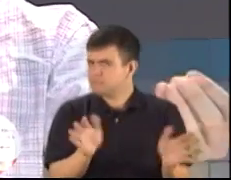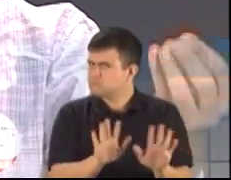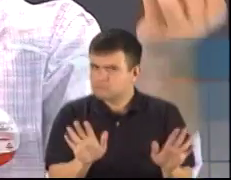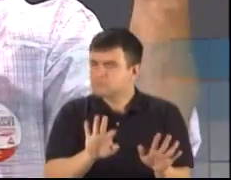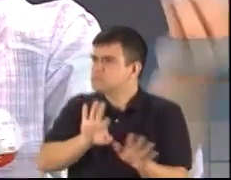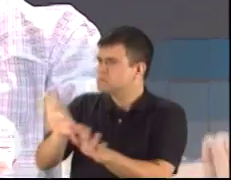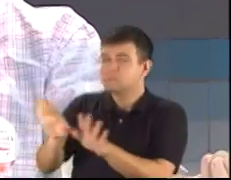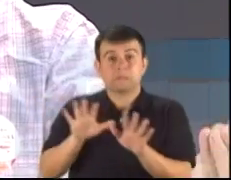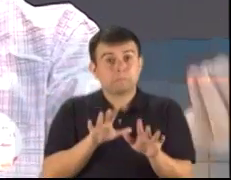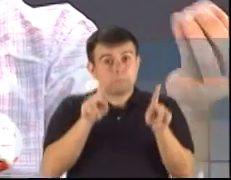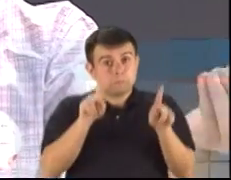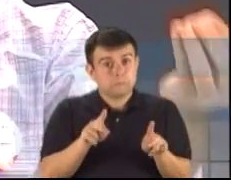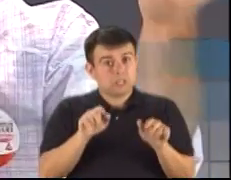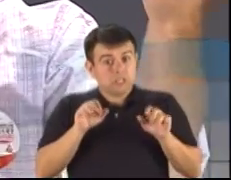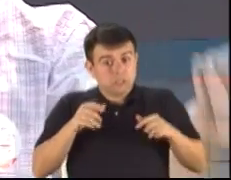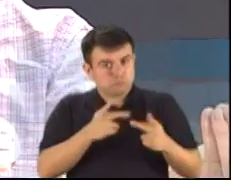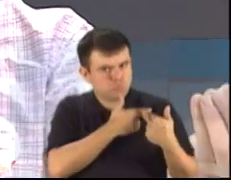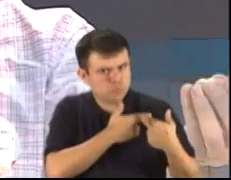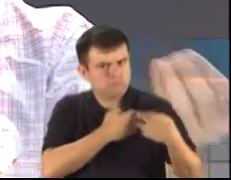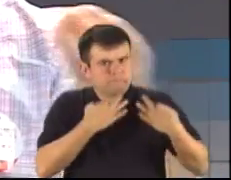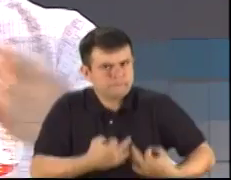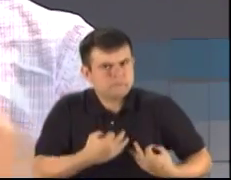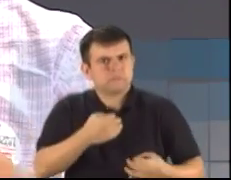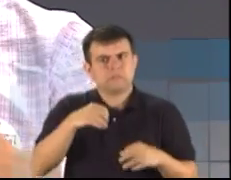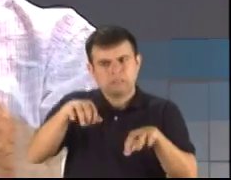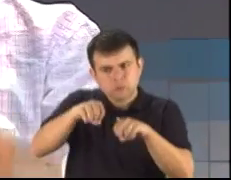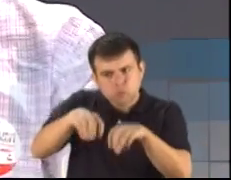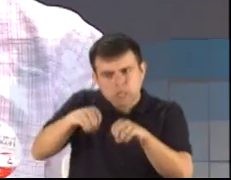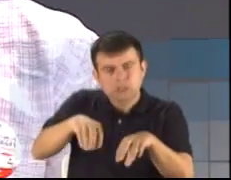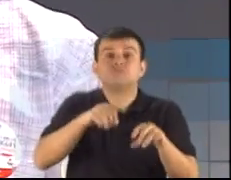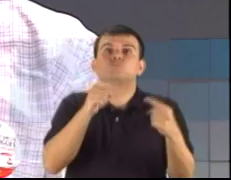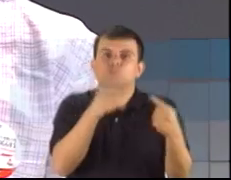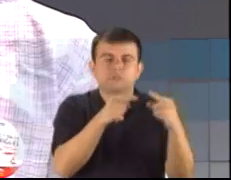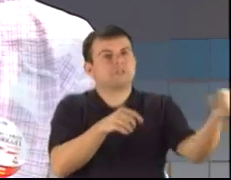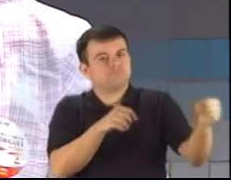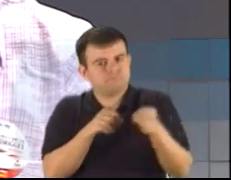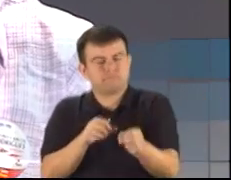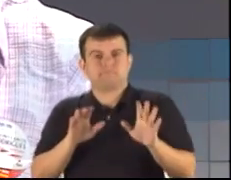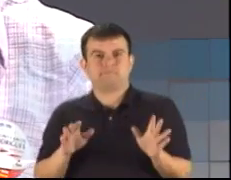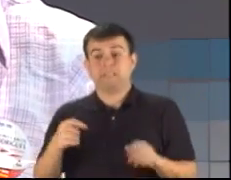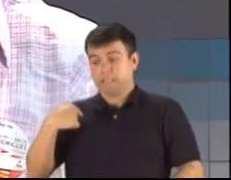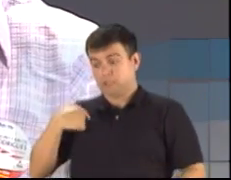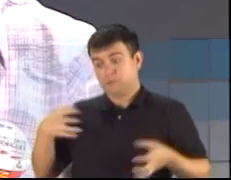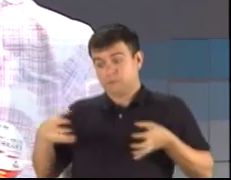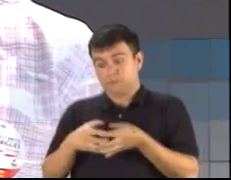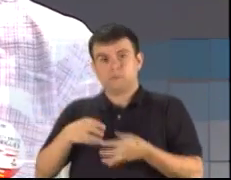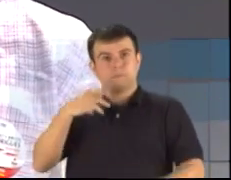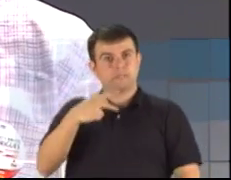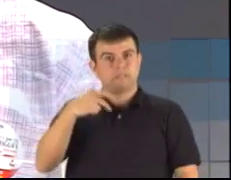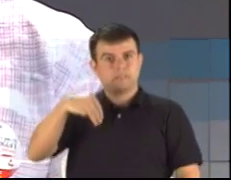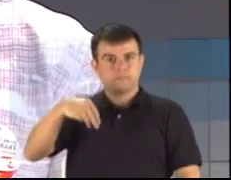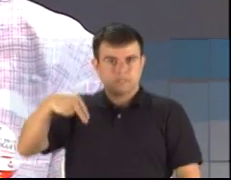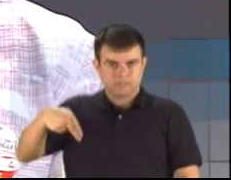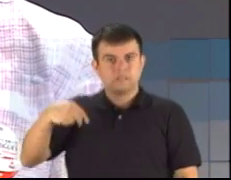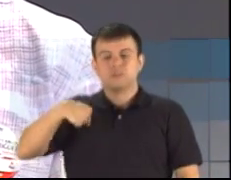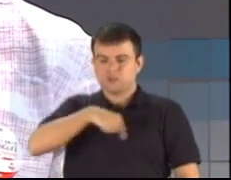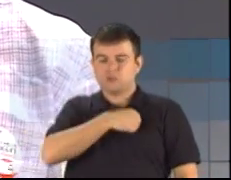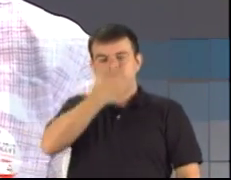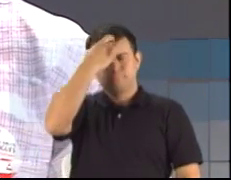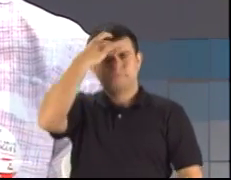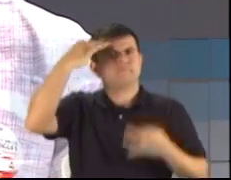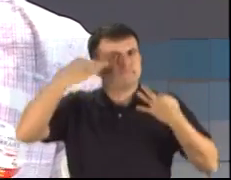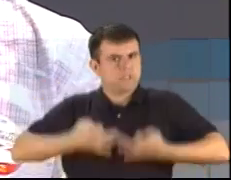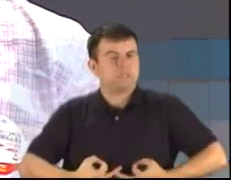altamente qualificada nessa área para fazer uma boa gestão. Eu, junto com o PMM, temos essa noção de